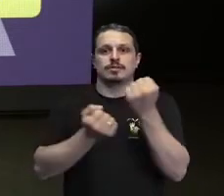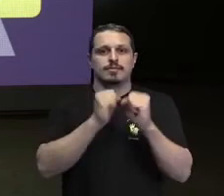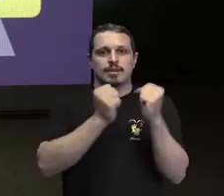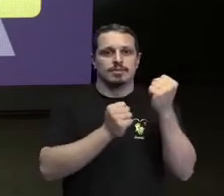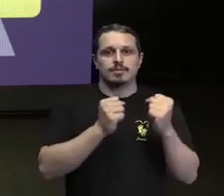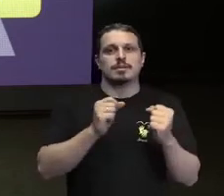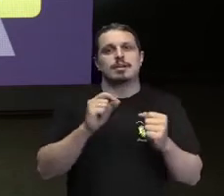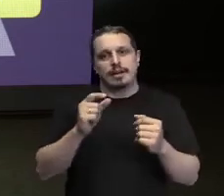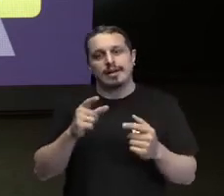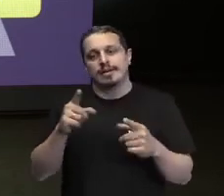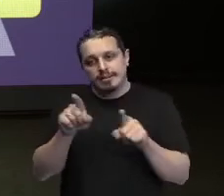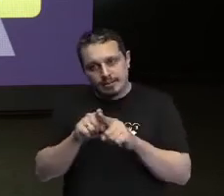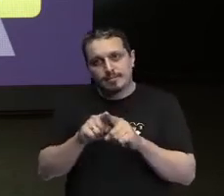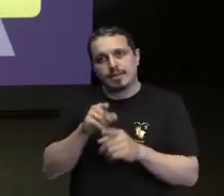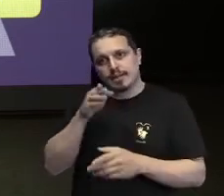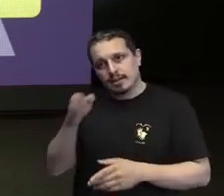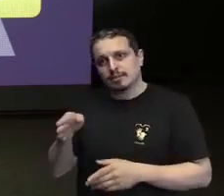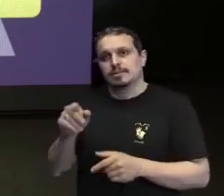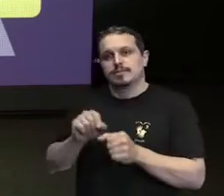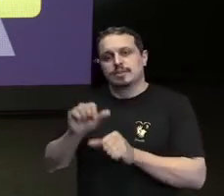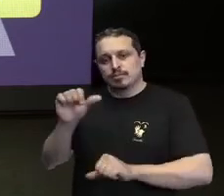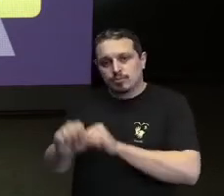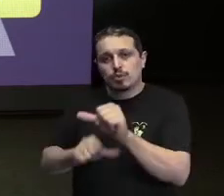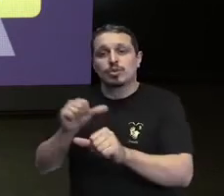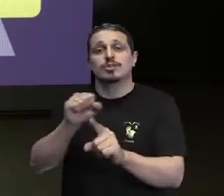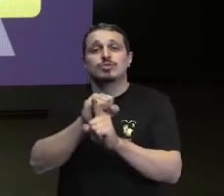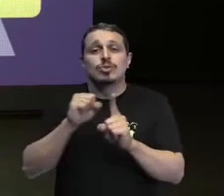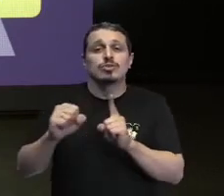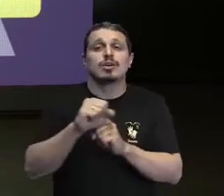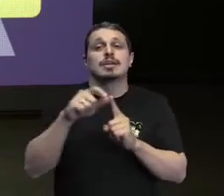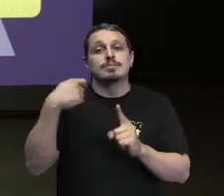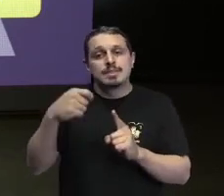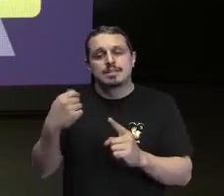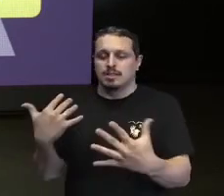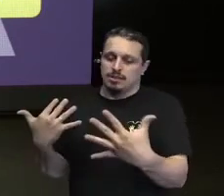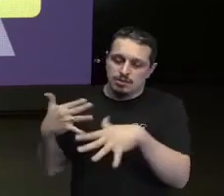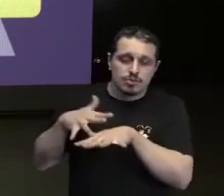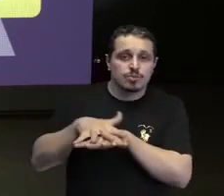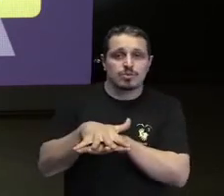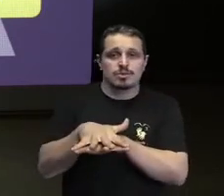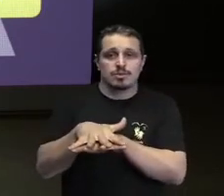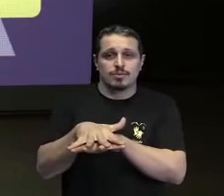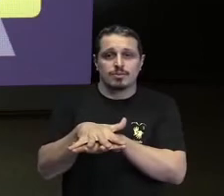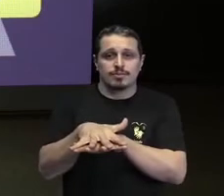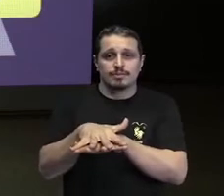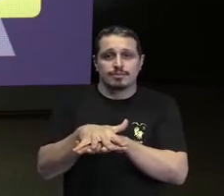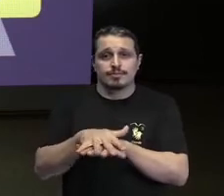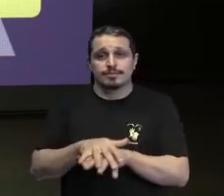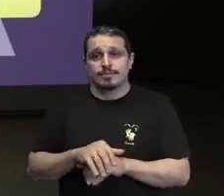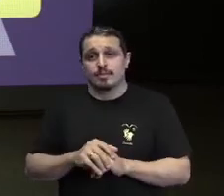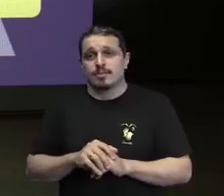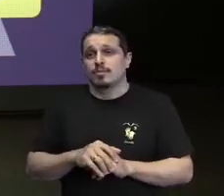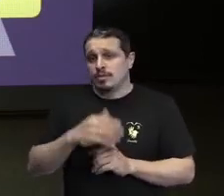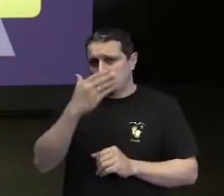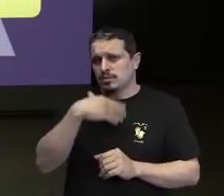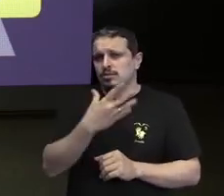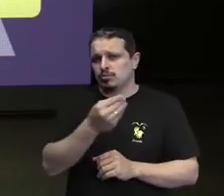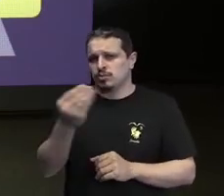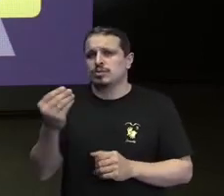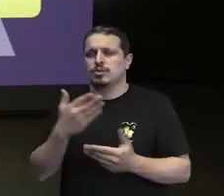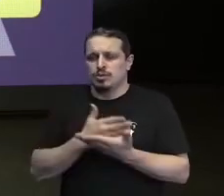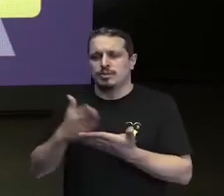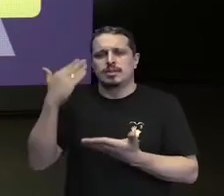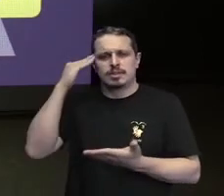que precisa ser inclusiva, eu acho que isso já está claro para a grande parte das pessoas, já é bastante